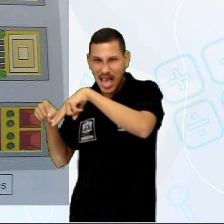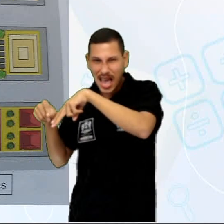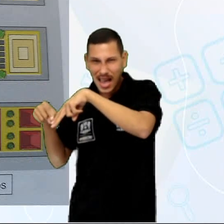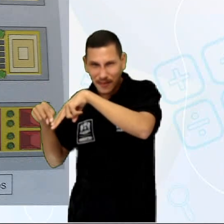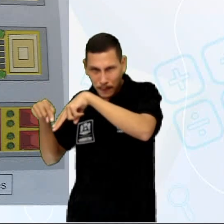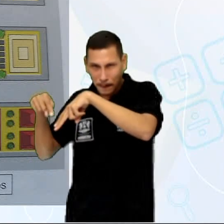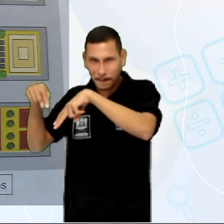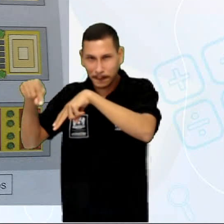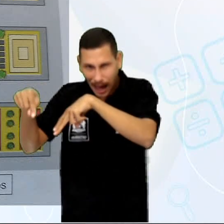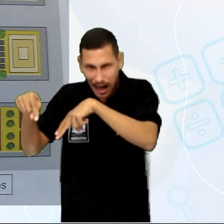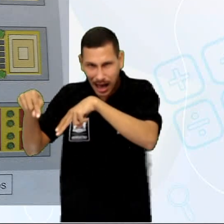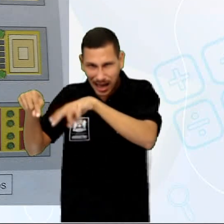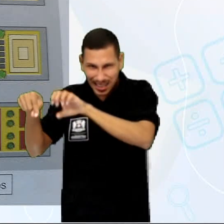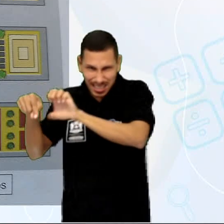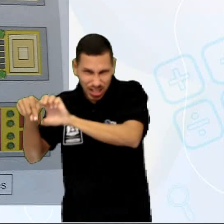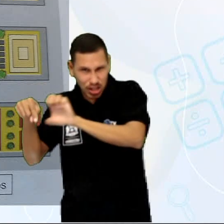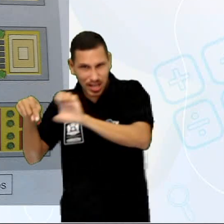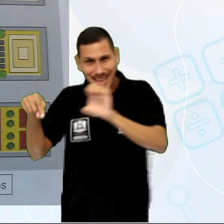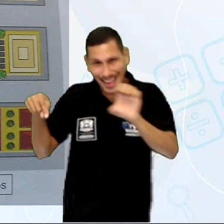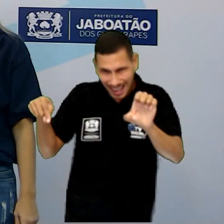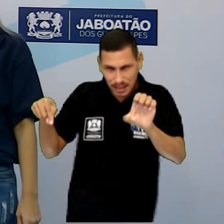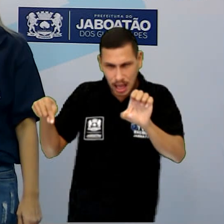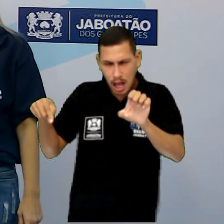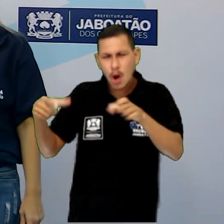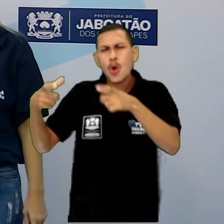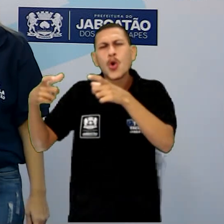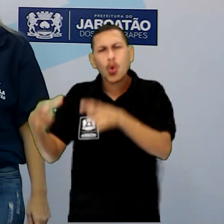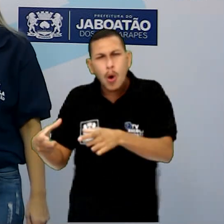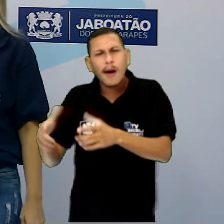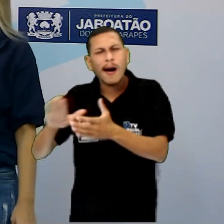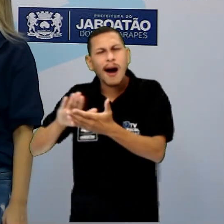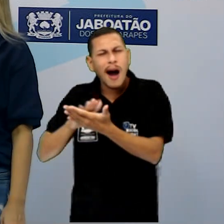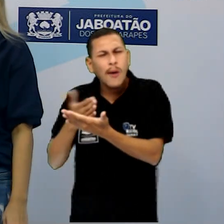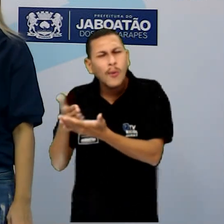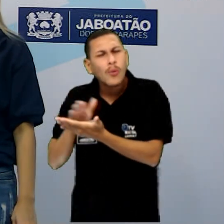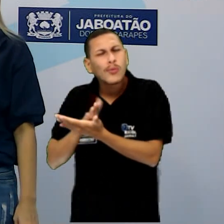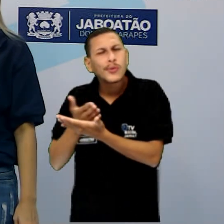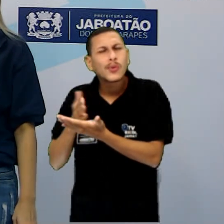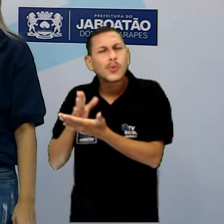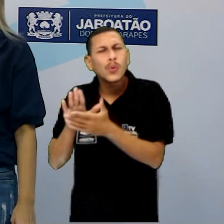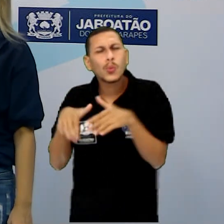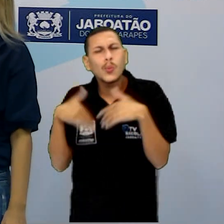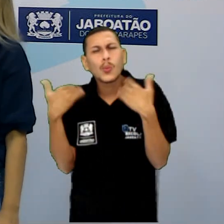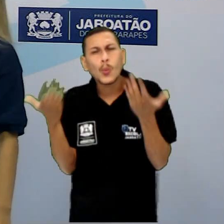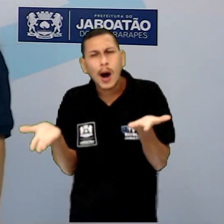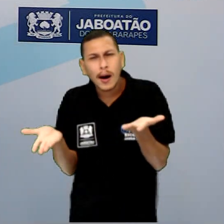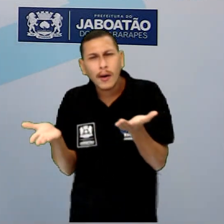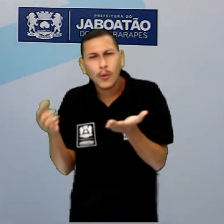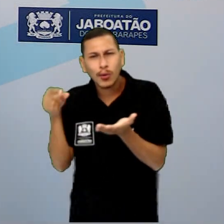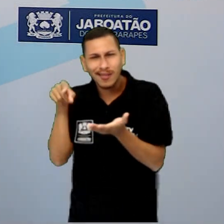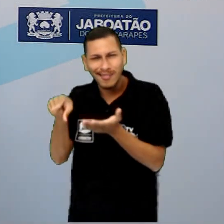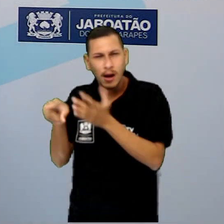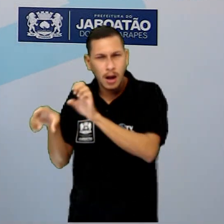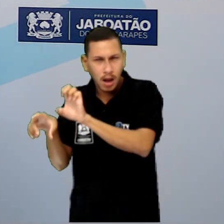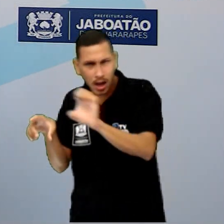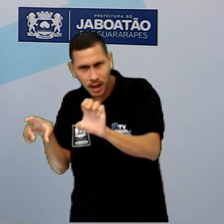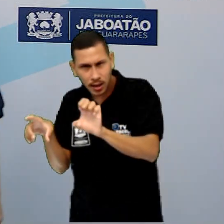passou em algum lugar? Passou. Onde foi que ele passou? Ele passou na